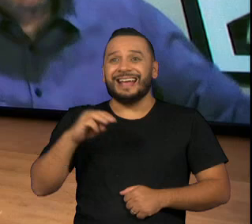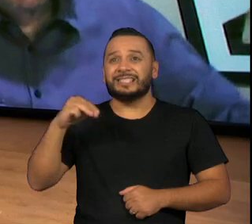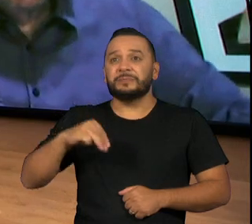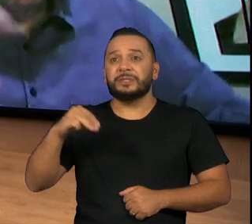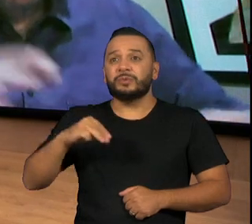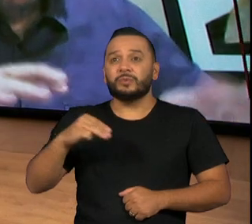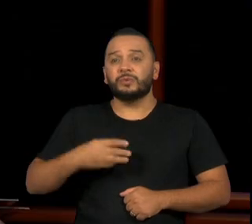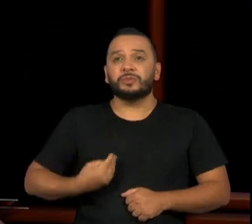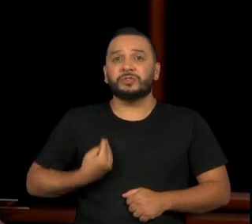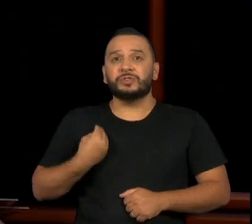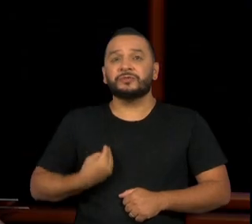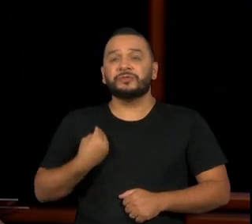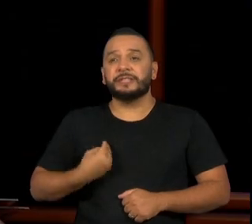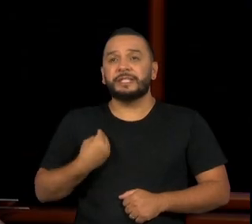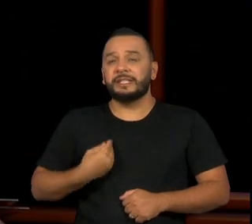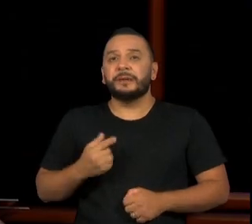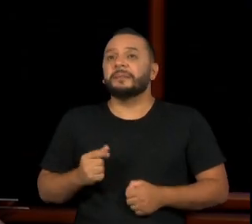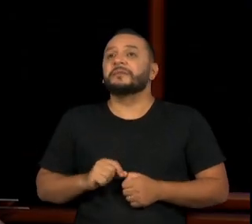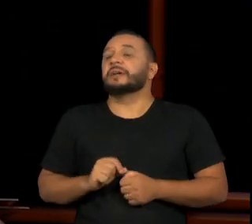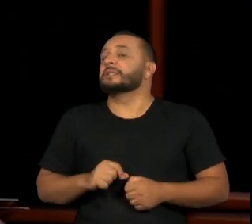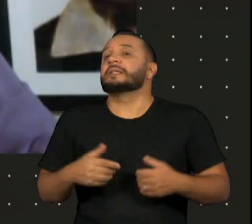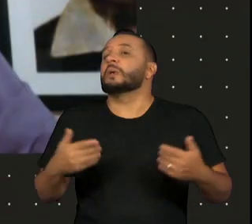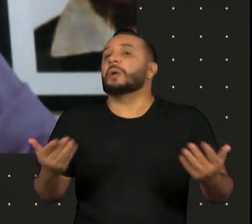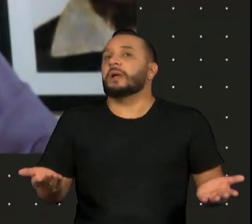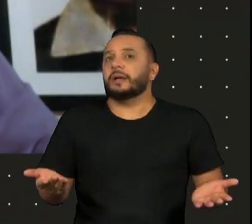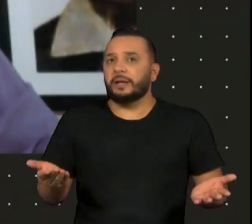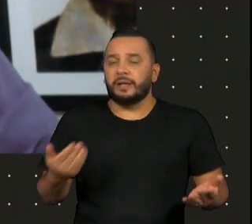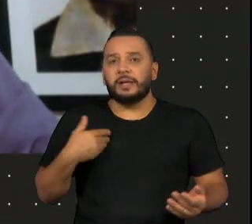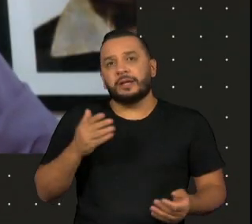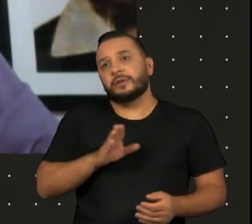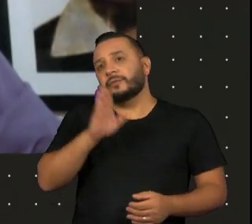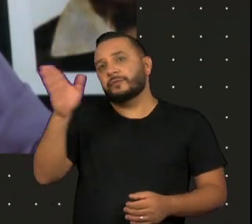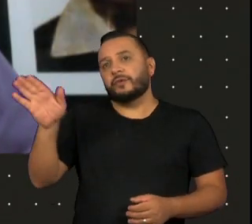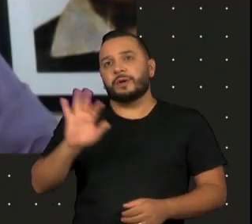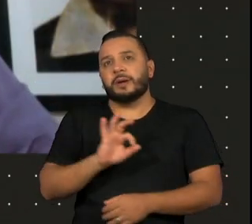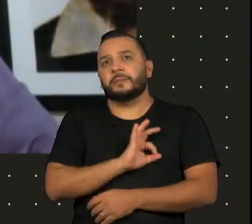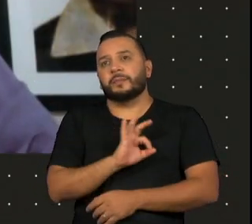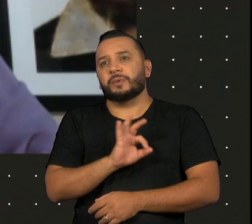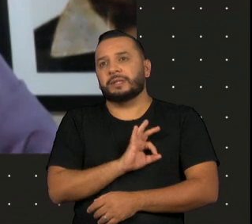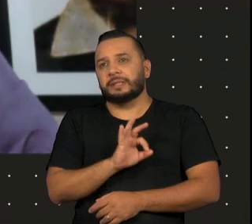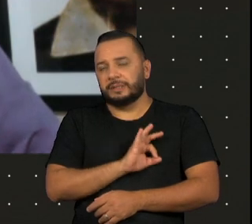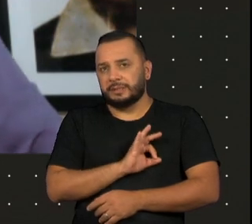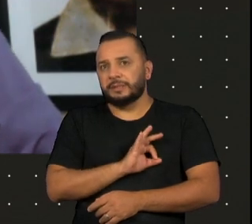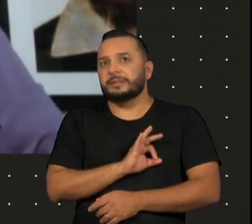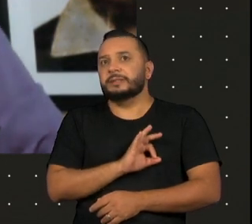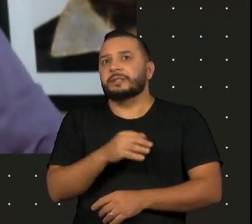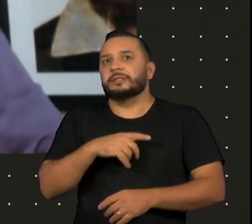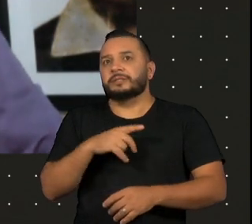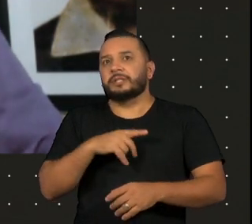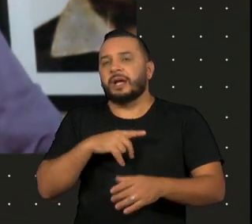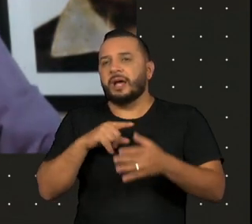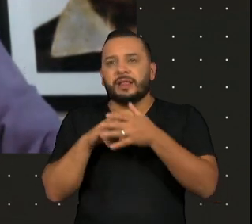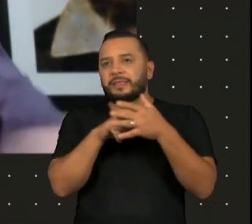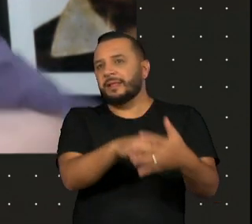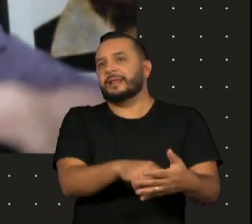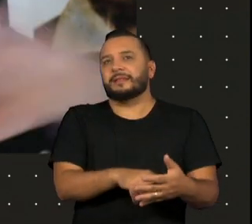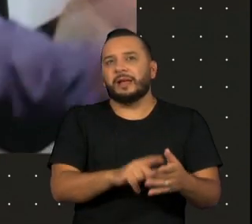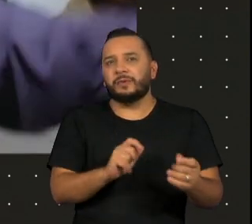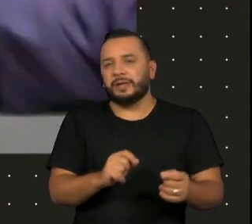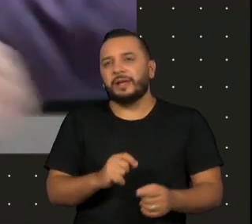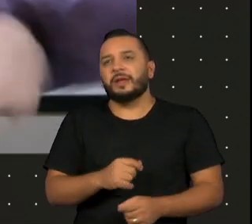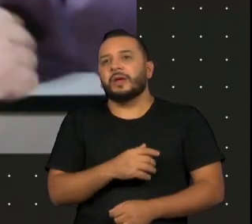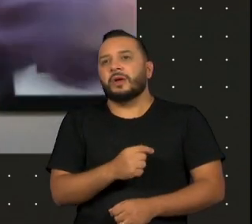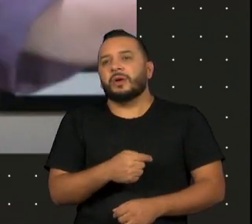sobrevida, para fazer o que quiser. E ele corre na polícia para delatar o roubo do seu coração. E aí a peça